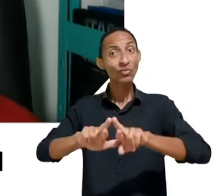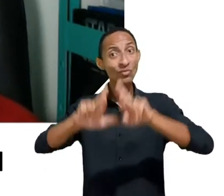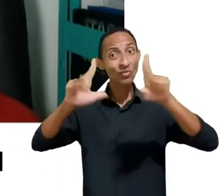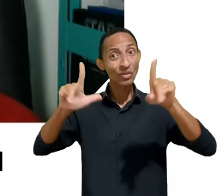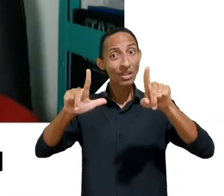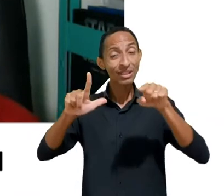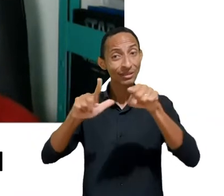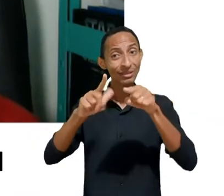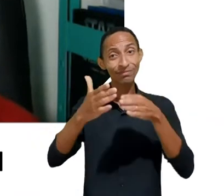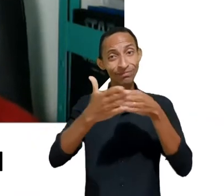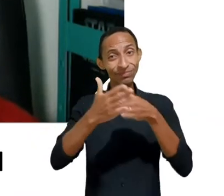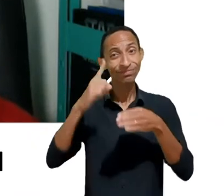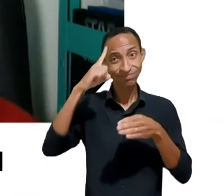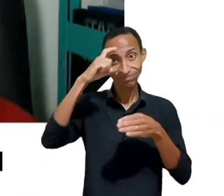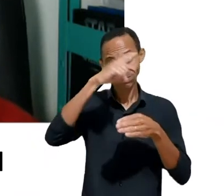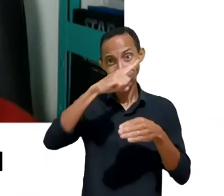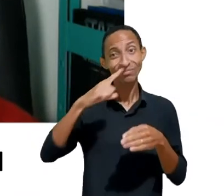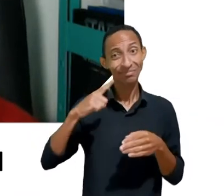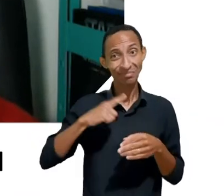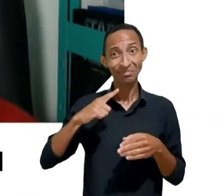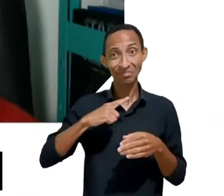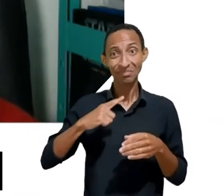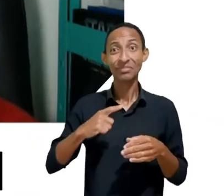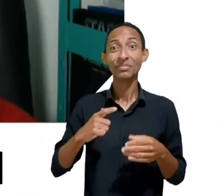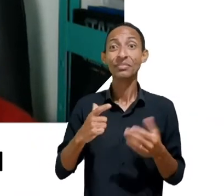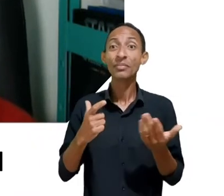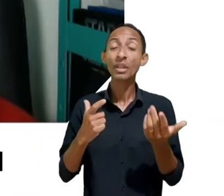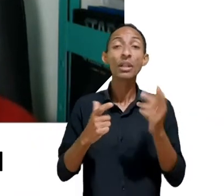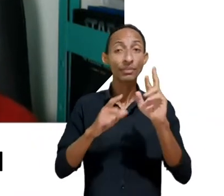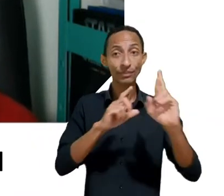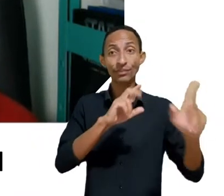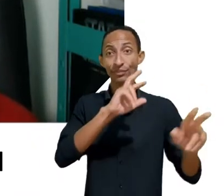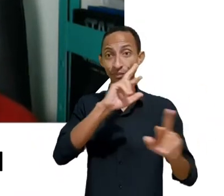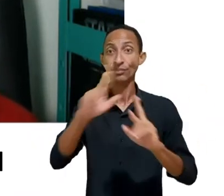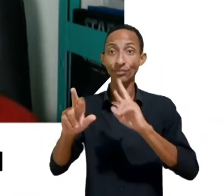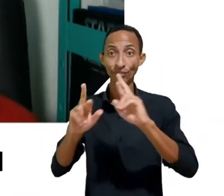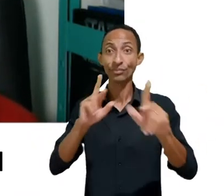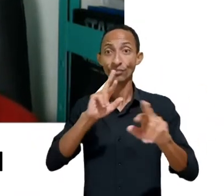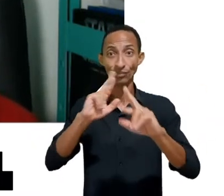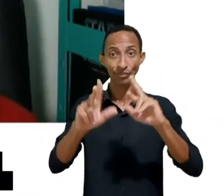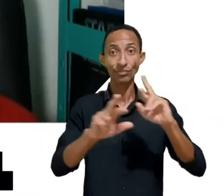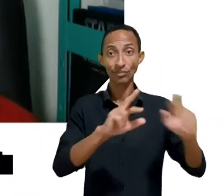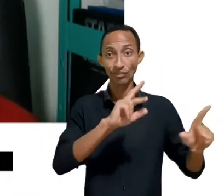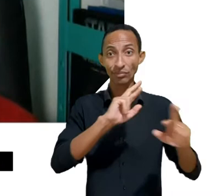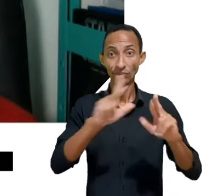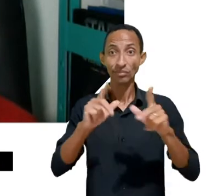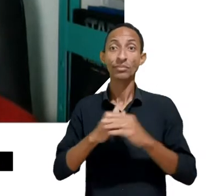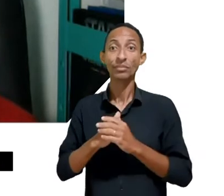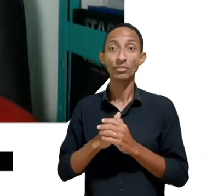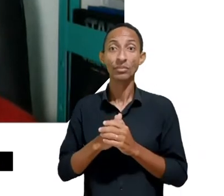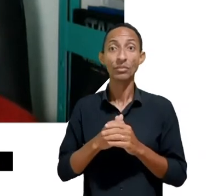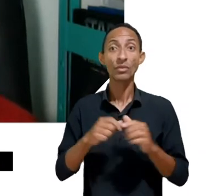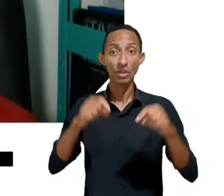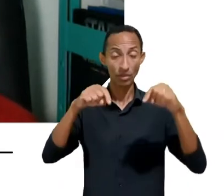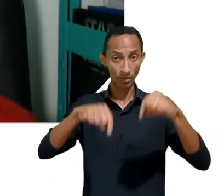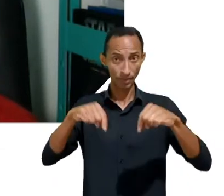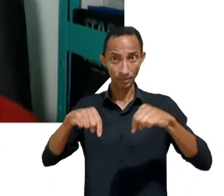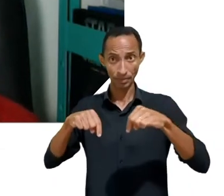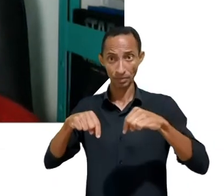caldeirão de diferenças a questão do sul global, como dito, em que países como o Brasil e,